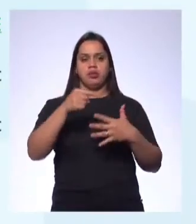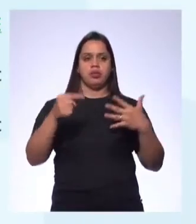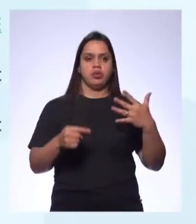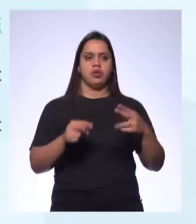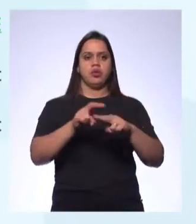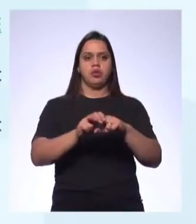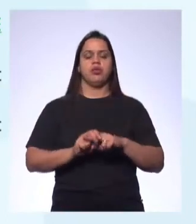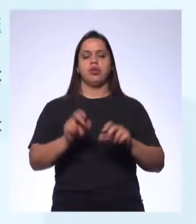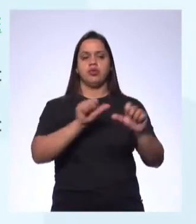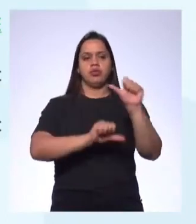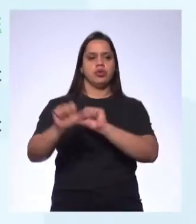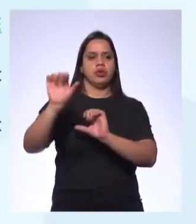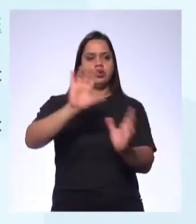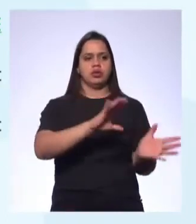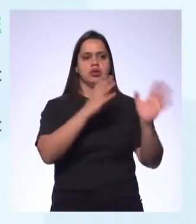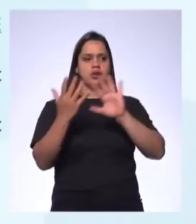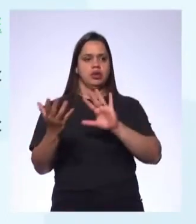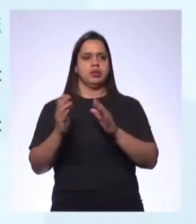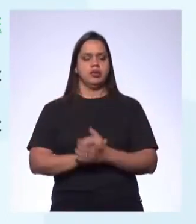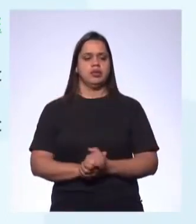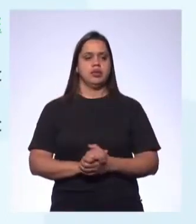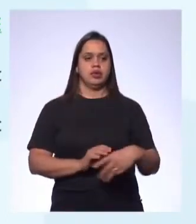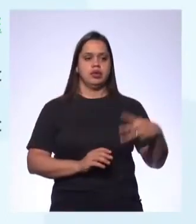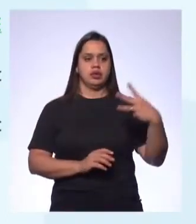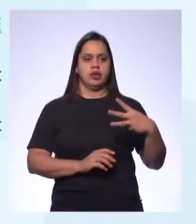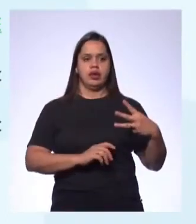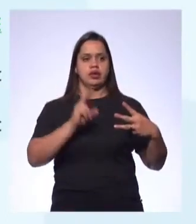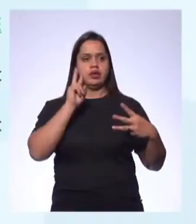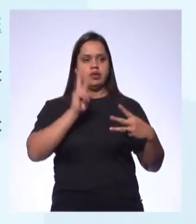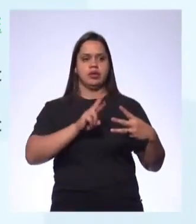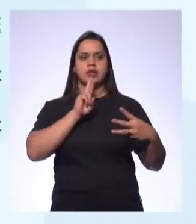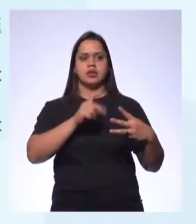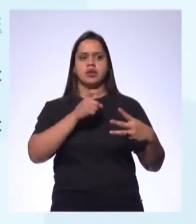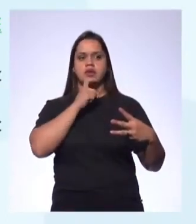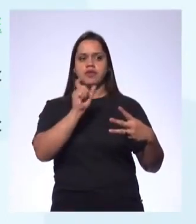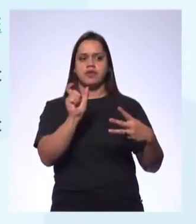por mudanças climáticas. A Huracão é um